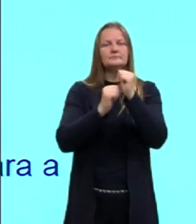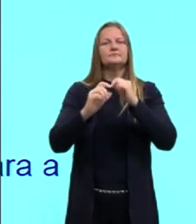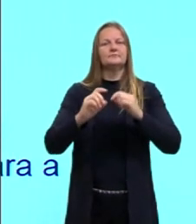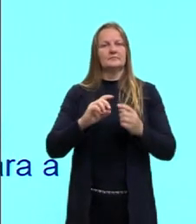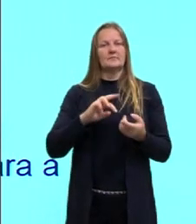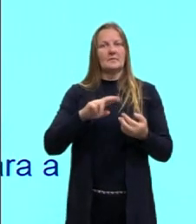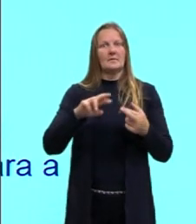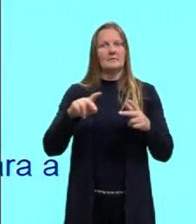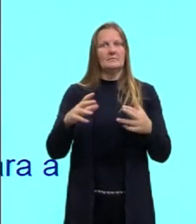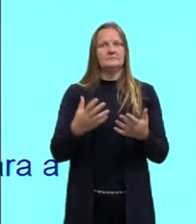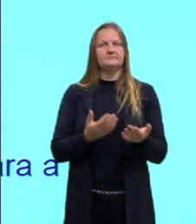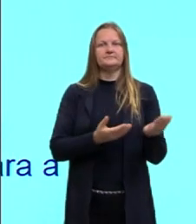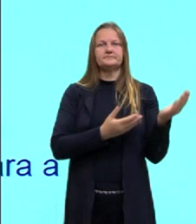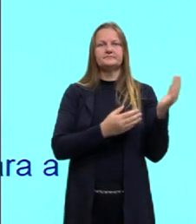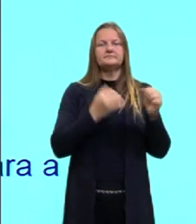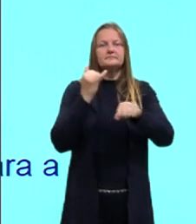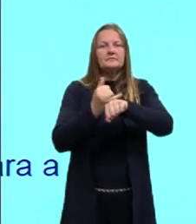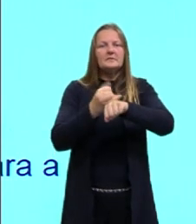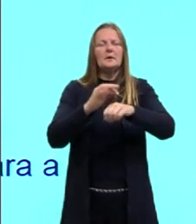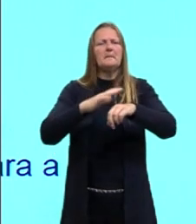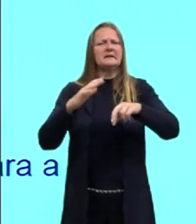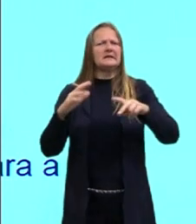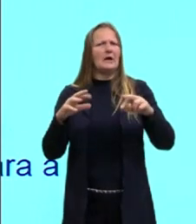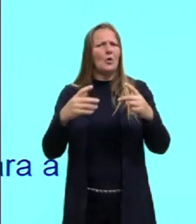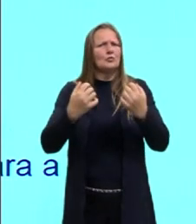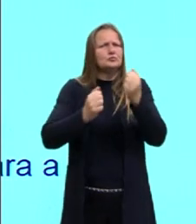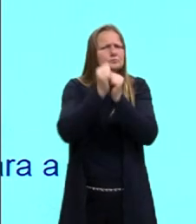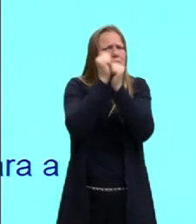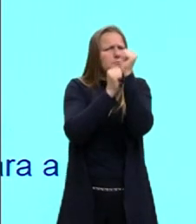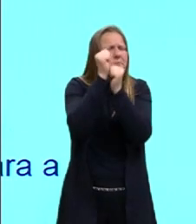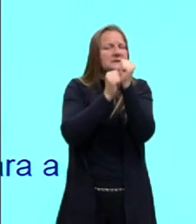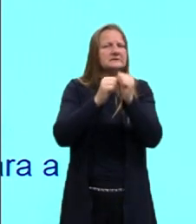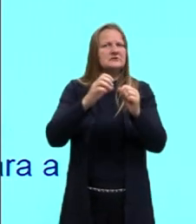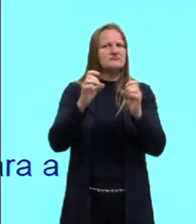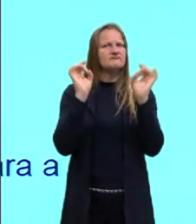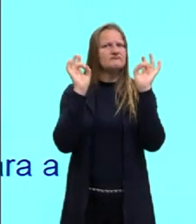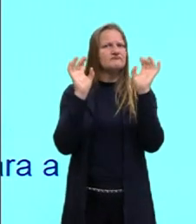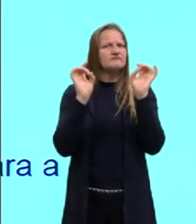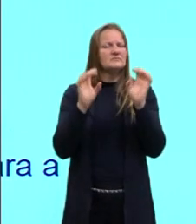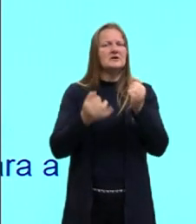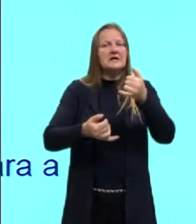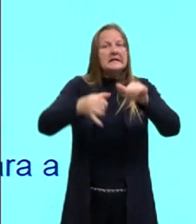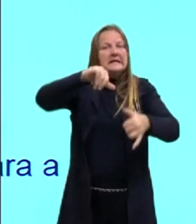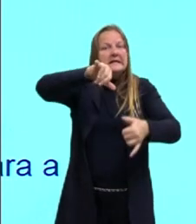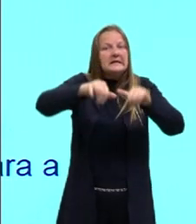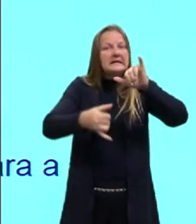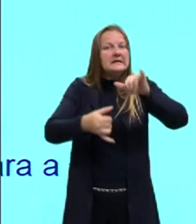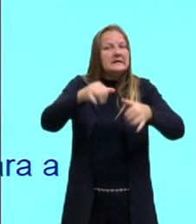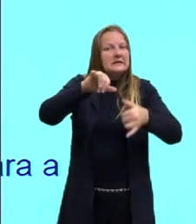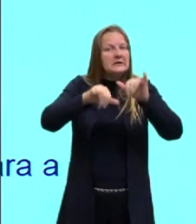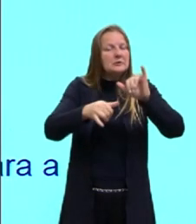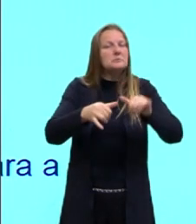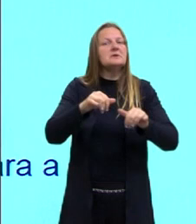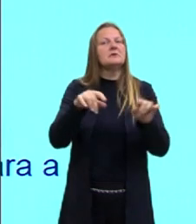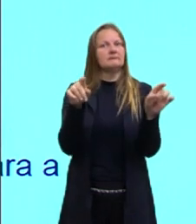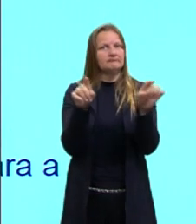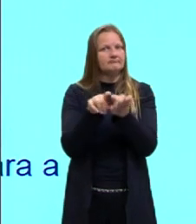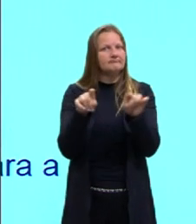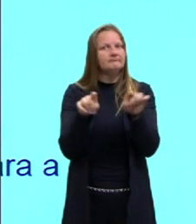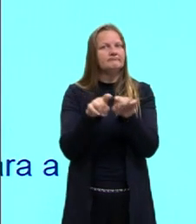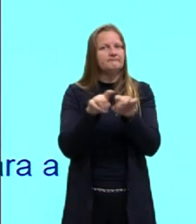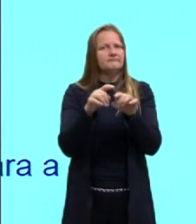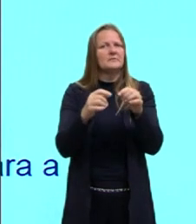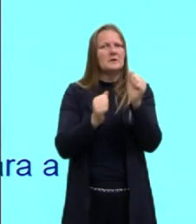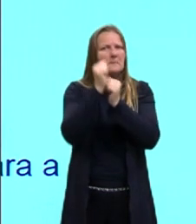dessa questão, então, tu tem a siderúrgica, a metalúrgica, né, os equipamentos, química é algo muito grande lá também, né, esse fator